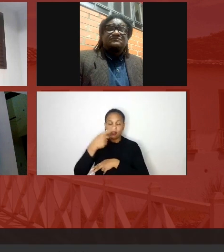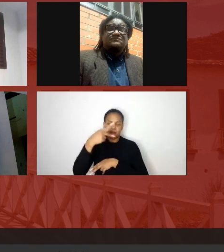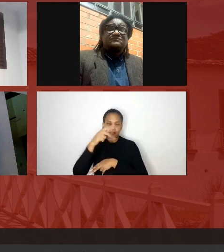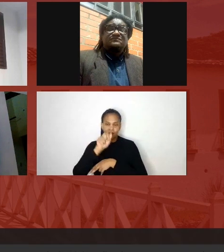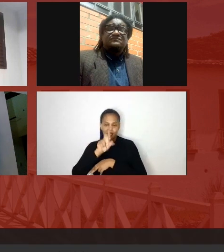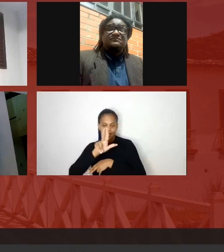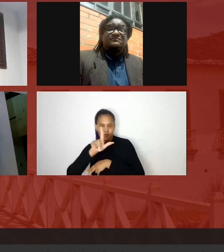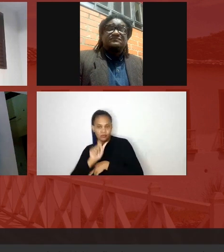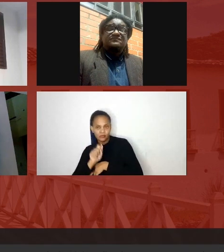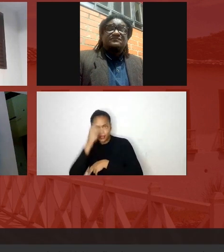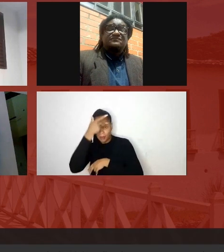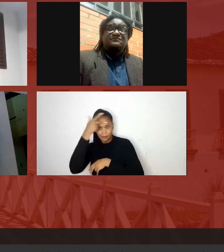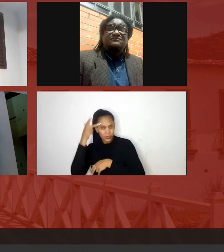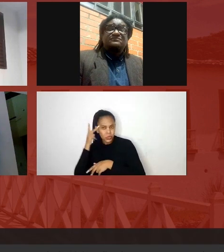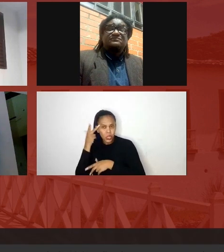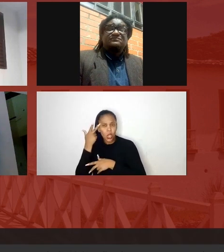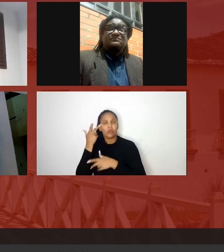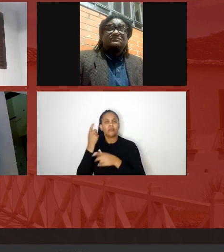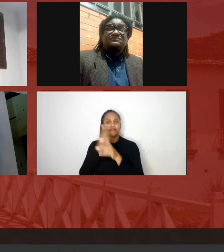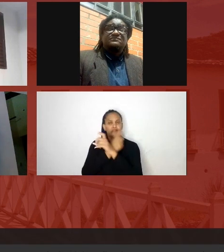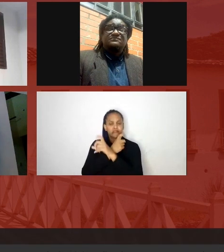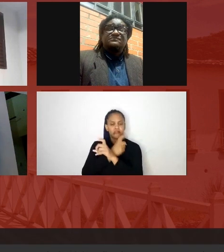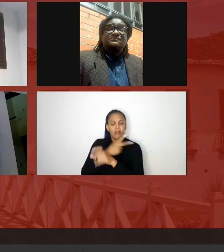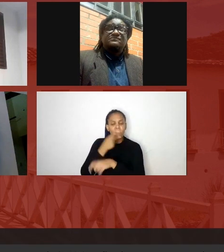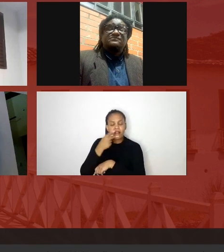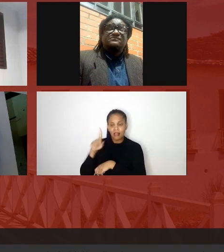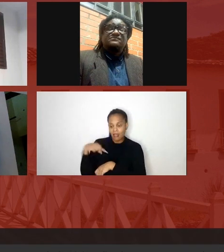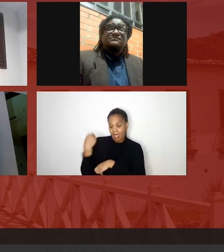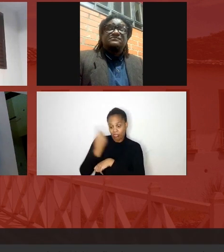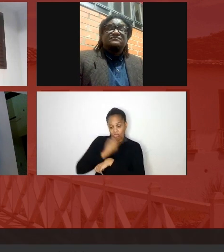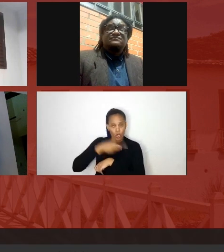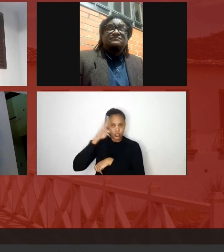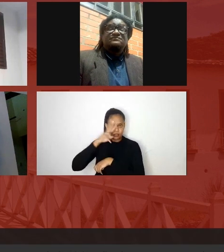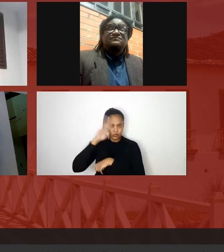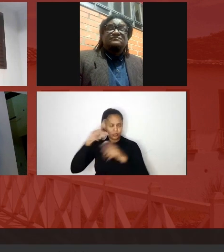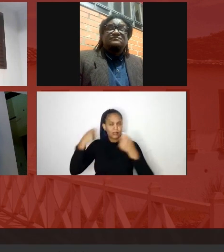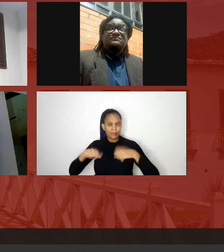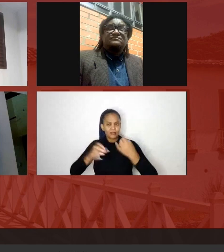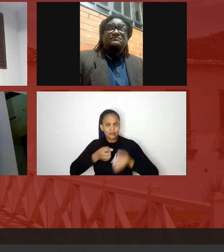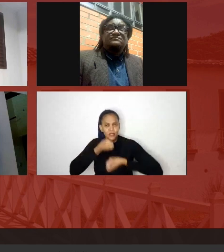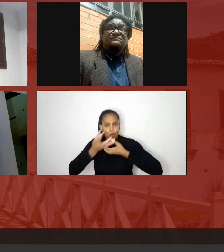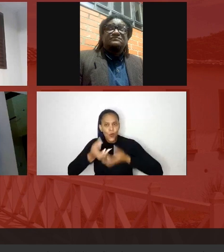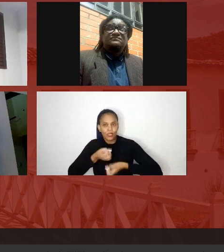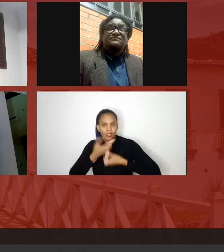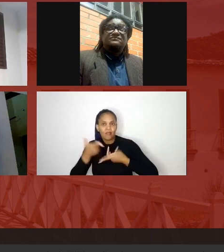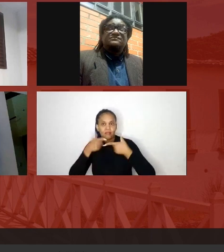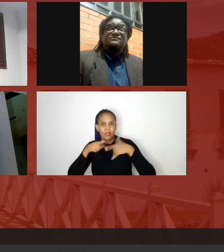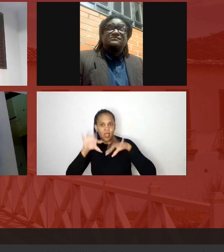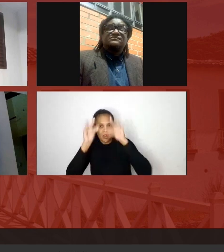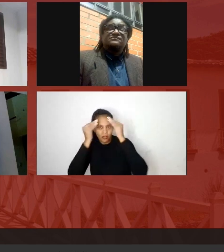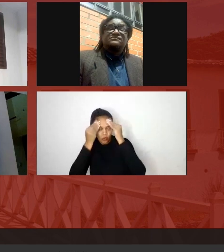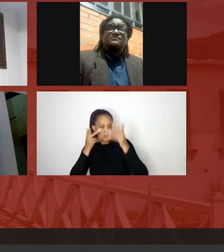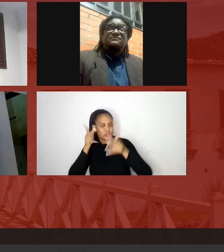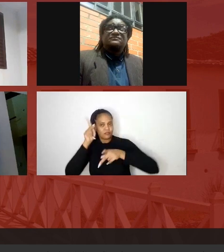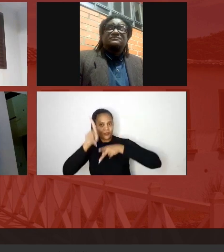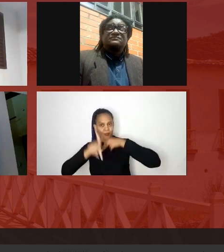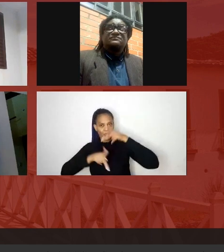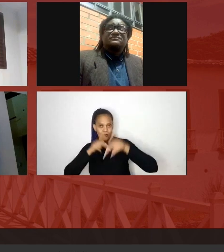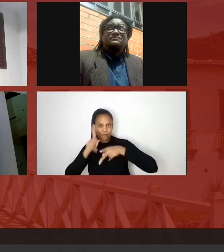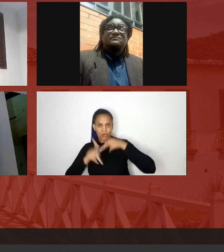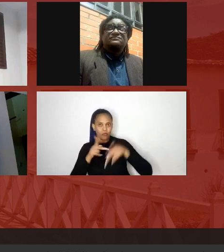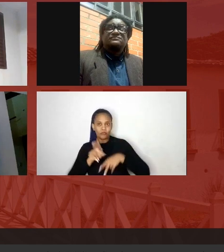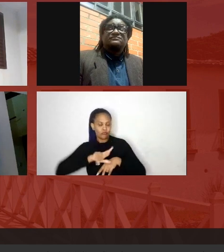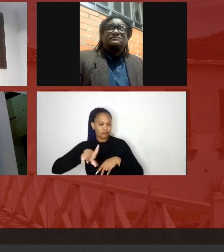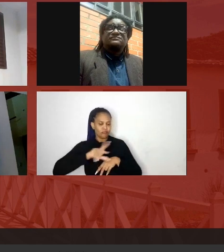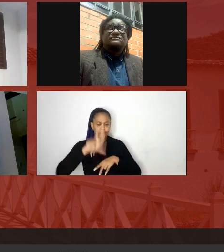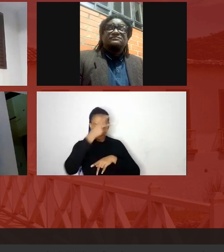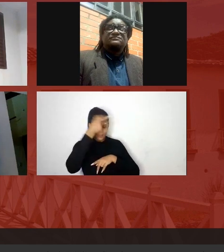Agrotox aqui de Goiás diz que a nossa história precisa ser contada e a linguagem deve ser a do povo e não a dos opressores de